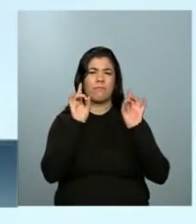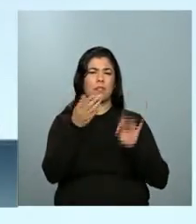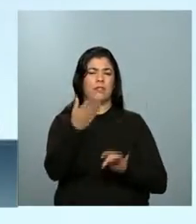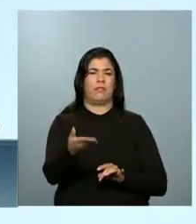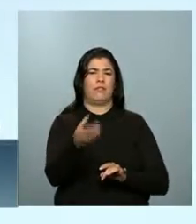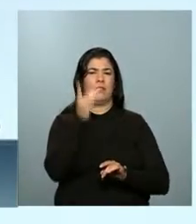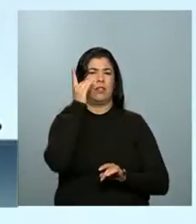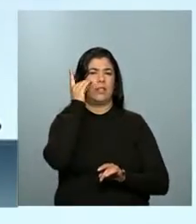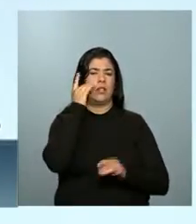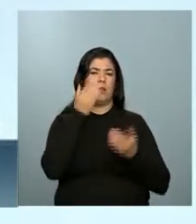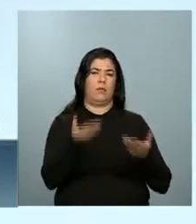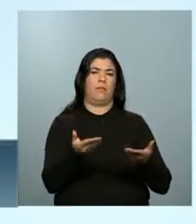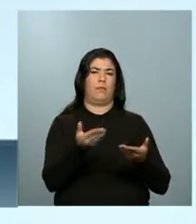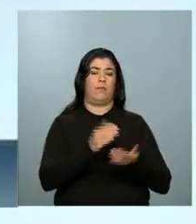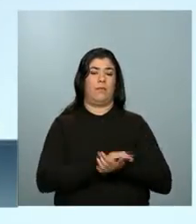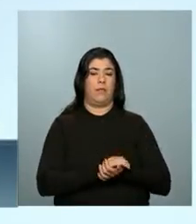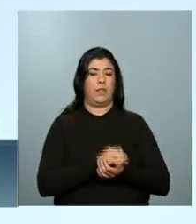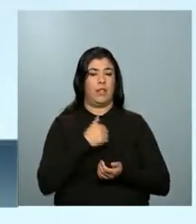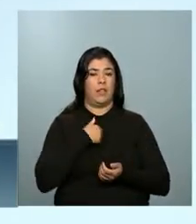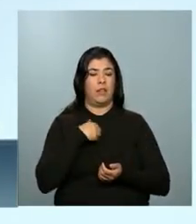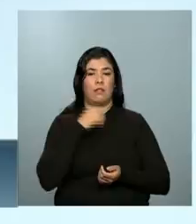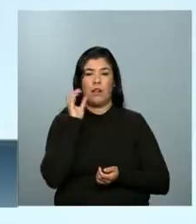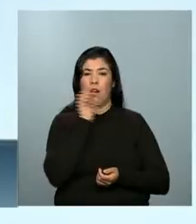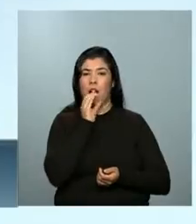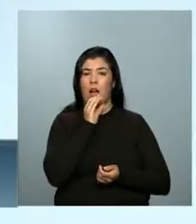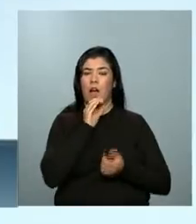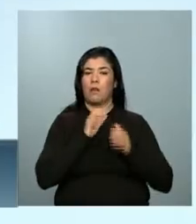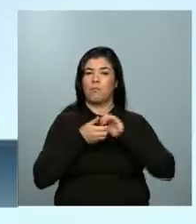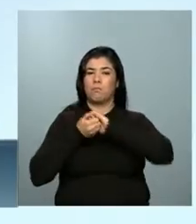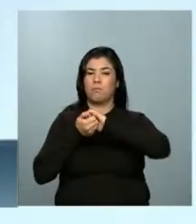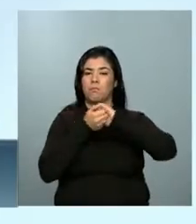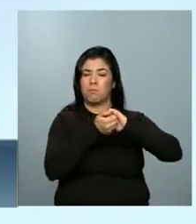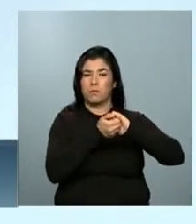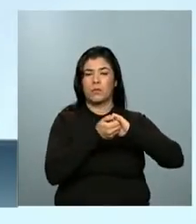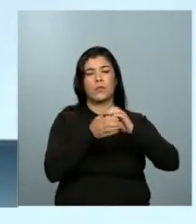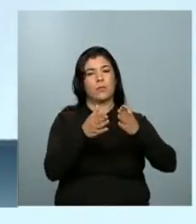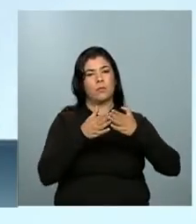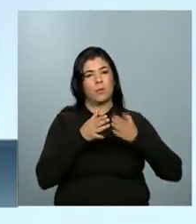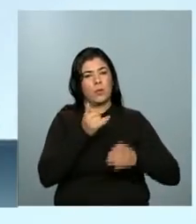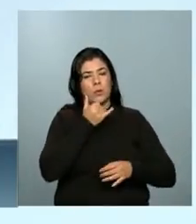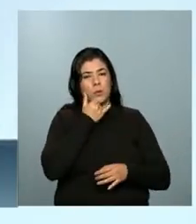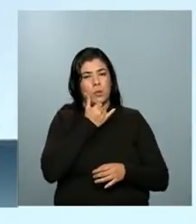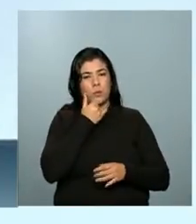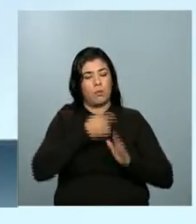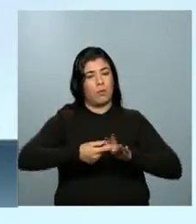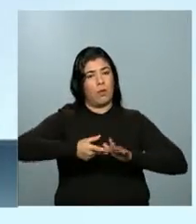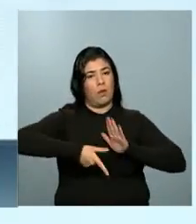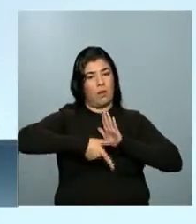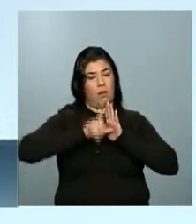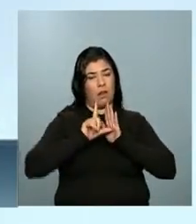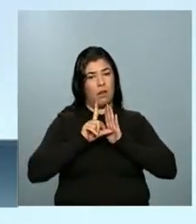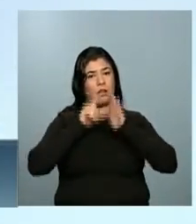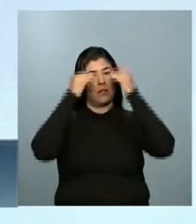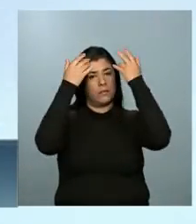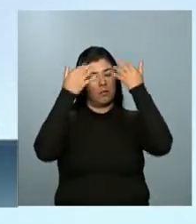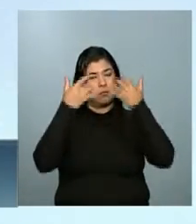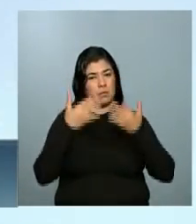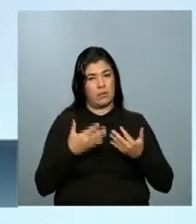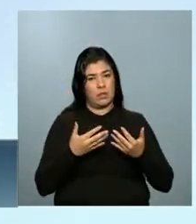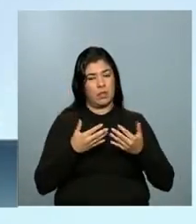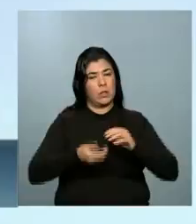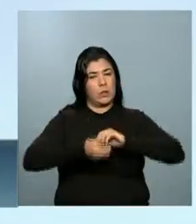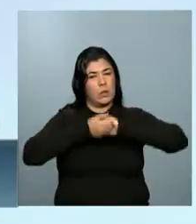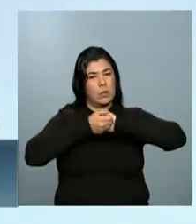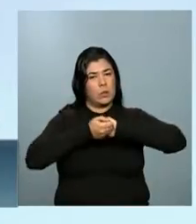Eu quero, eu vou ser muito breve na minha saudação, mas eu peço licença, antes de falar, para